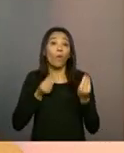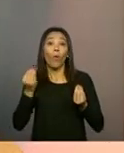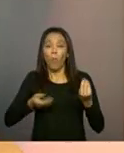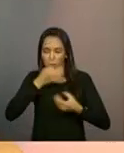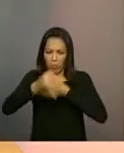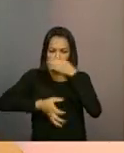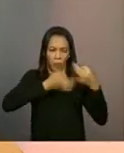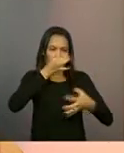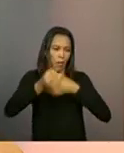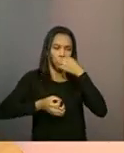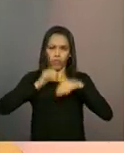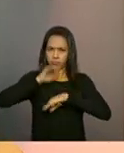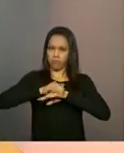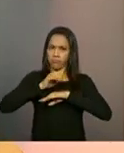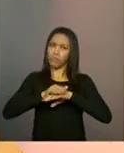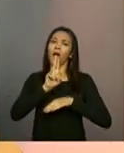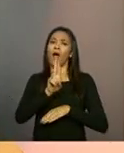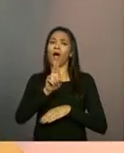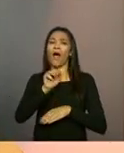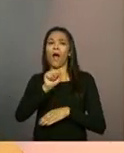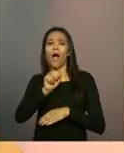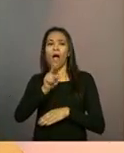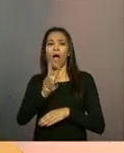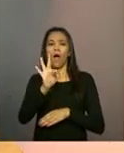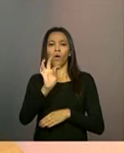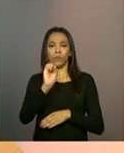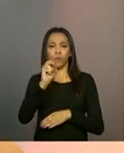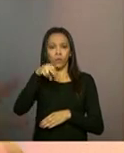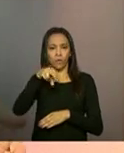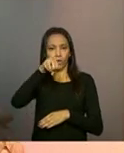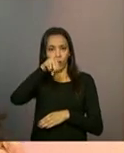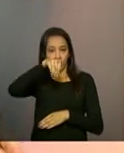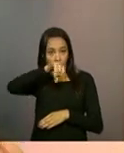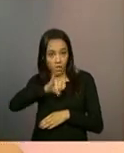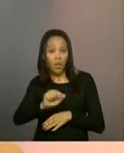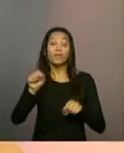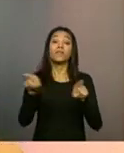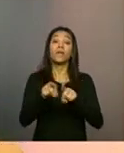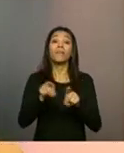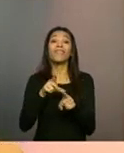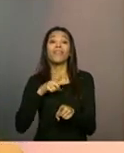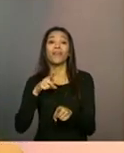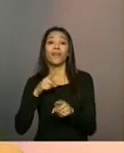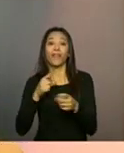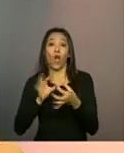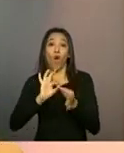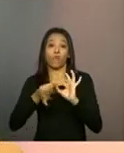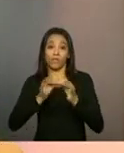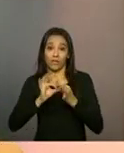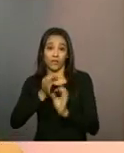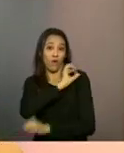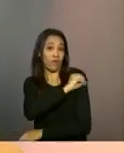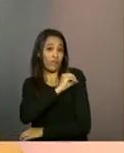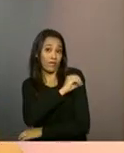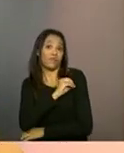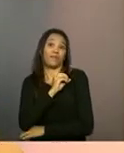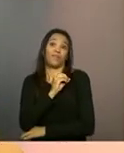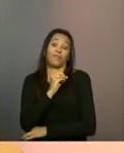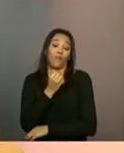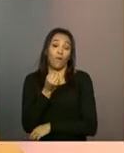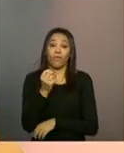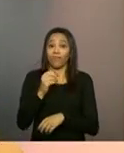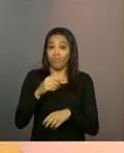autonomia, o protagonismo dessas famílias, né? Tem as oficinas com famílias, que são muito famosas na área da ciência social, né?